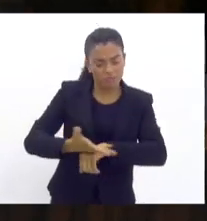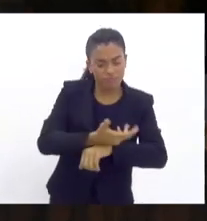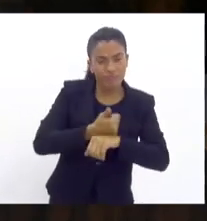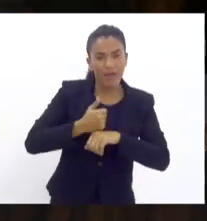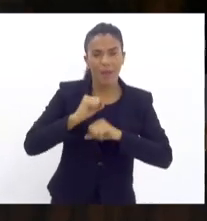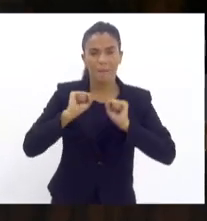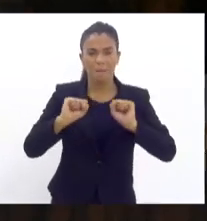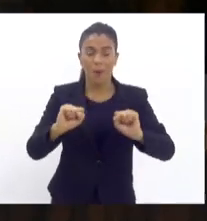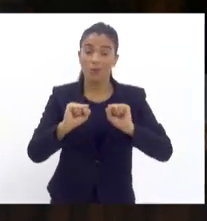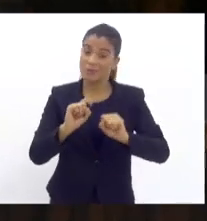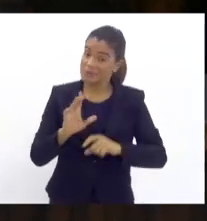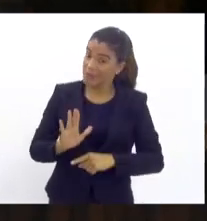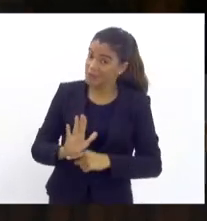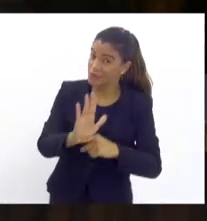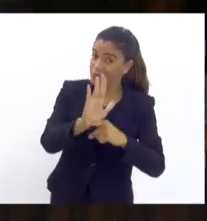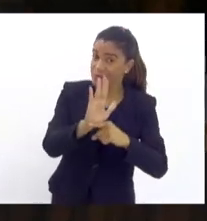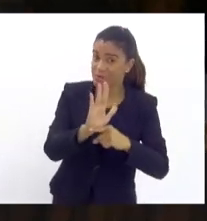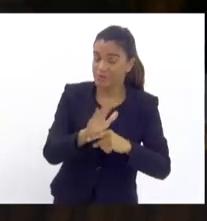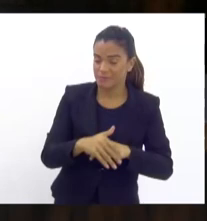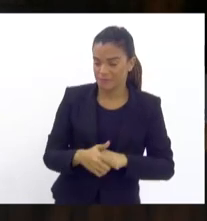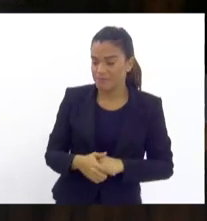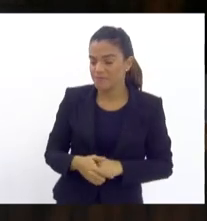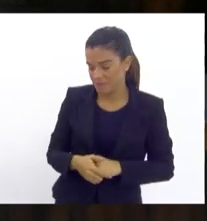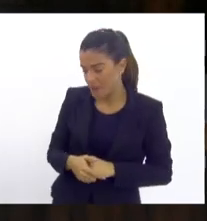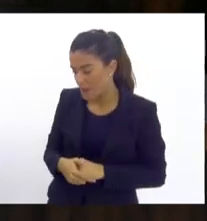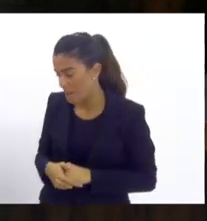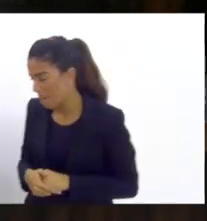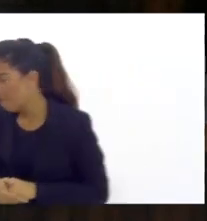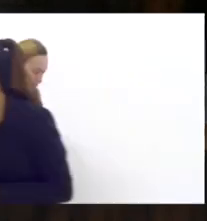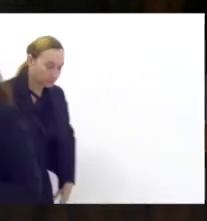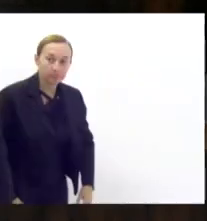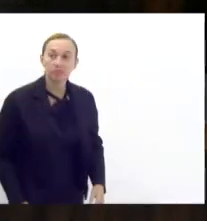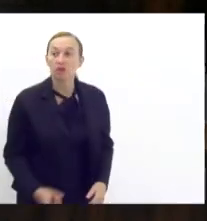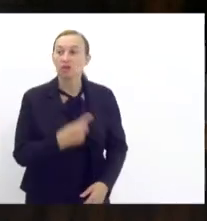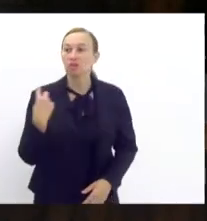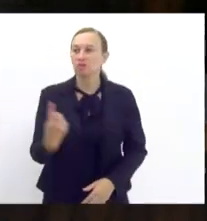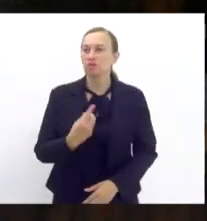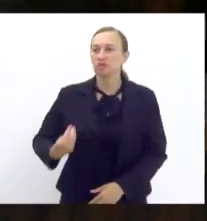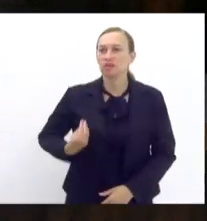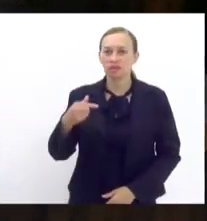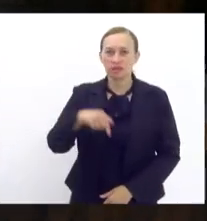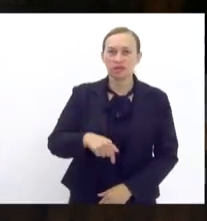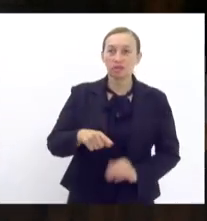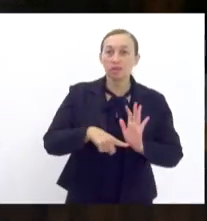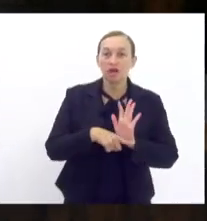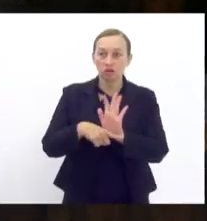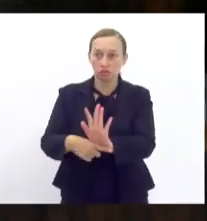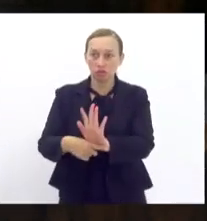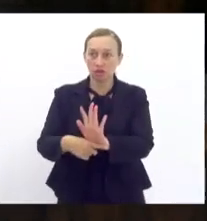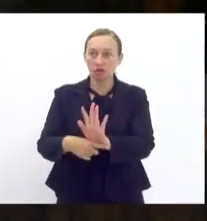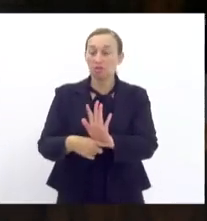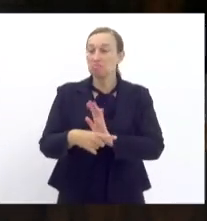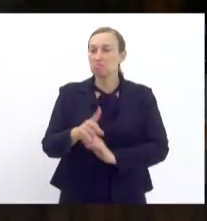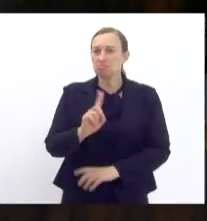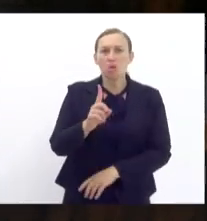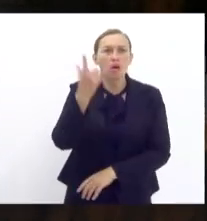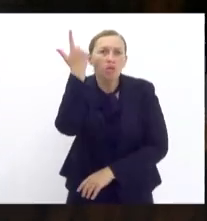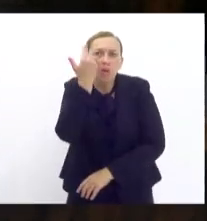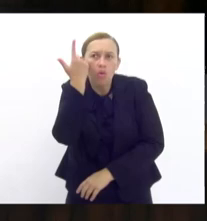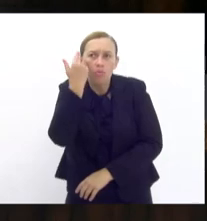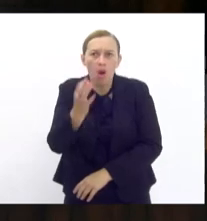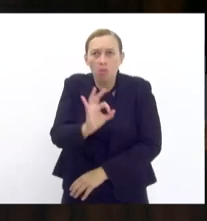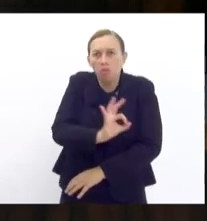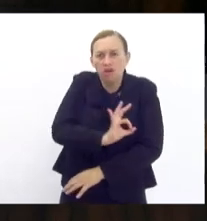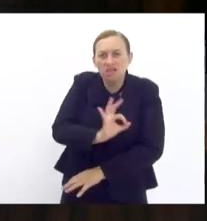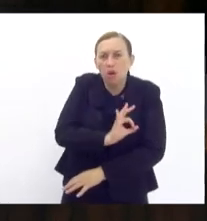se tiver ajuda e nós estamos aqui para ajudar não é normal o policial